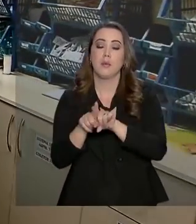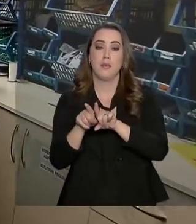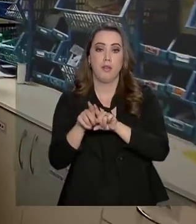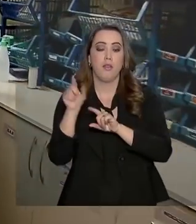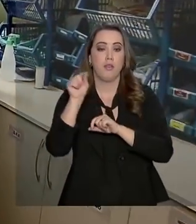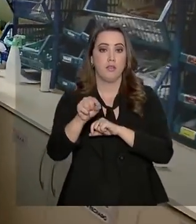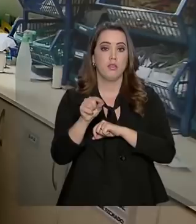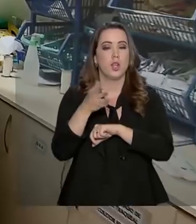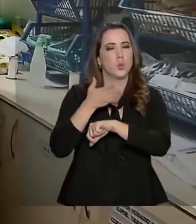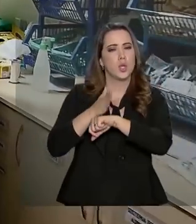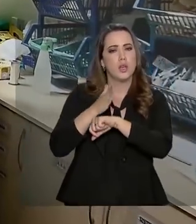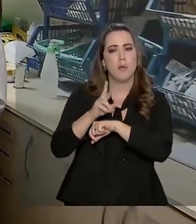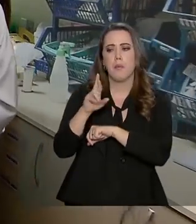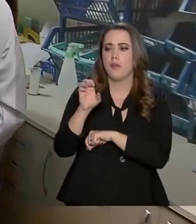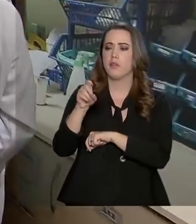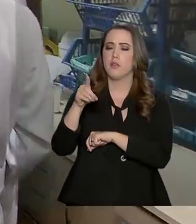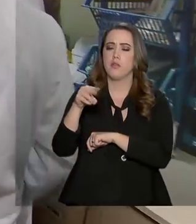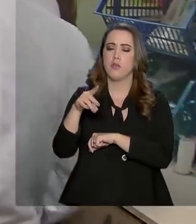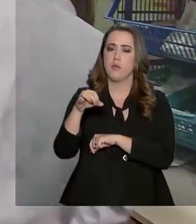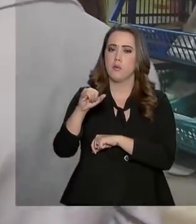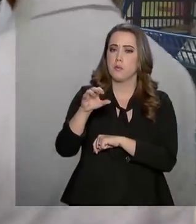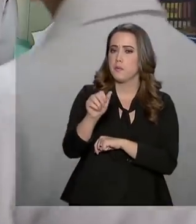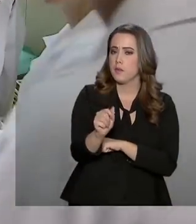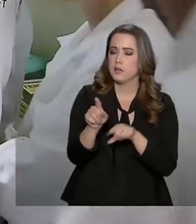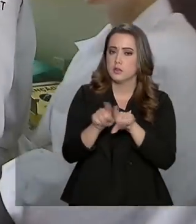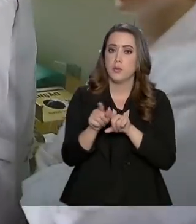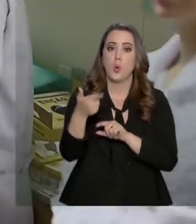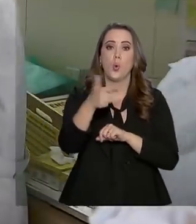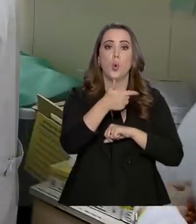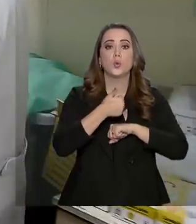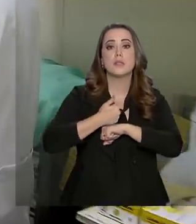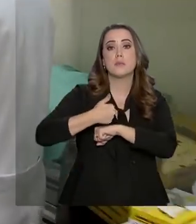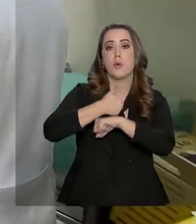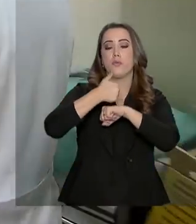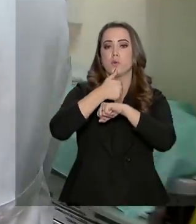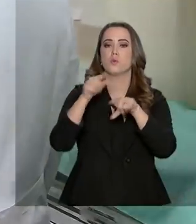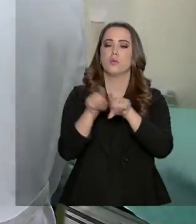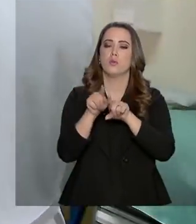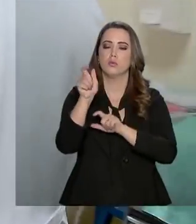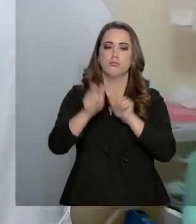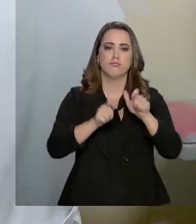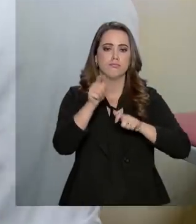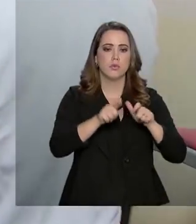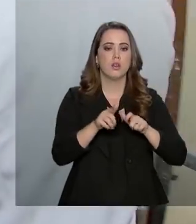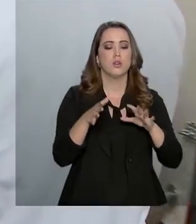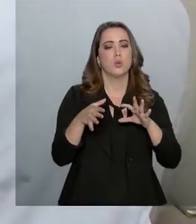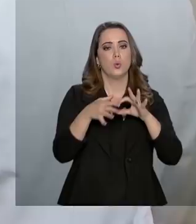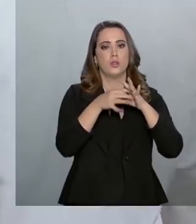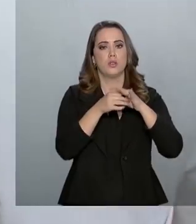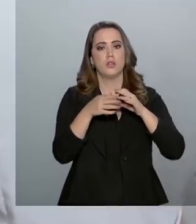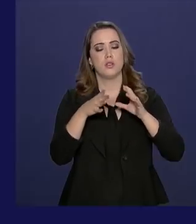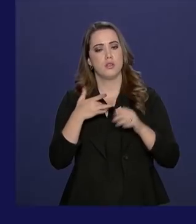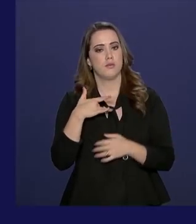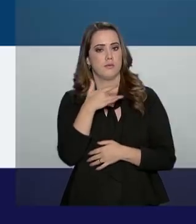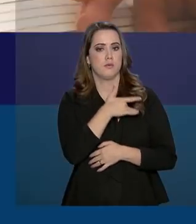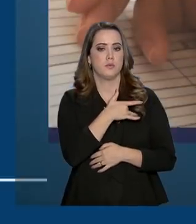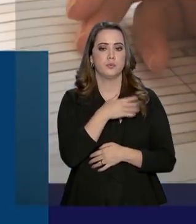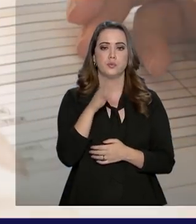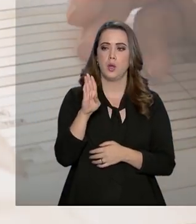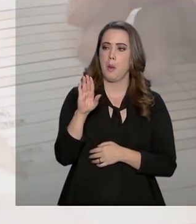médica, existe a residência multiprofissional, que é destinada a profissionais da área de saúde.